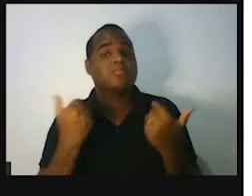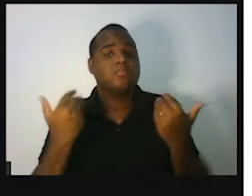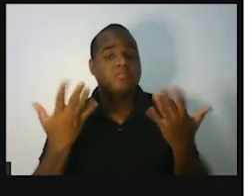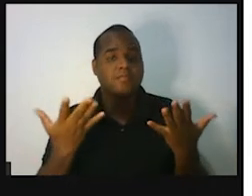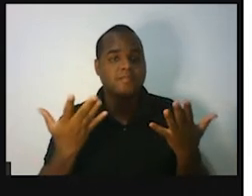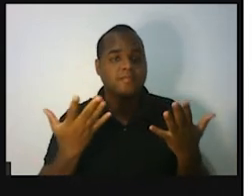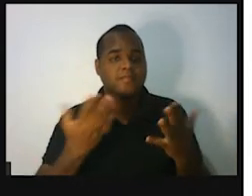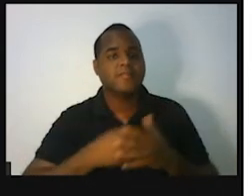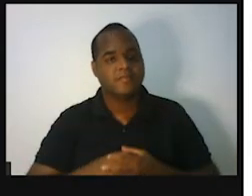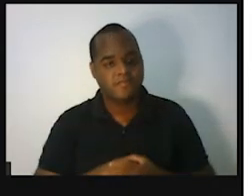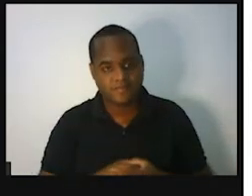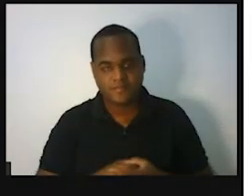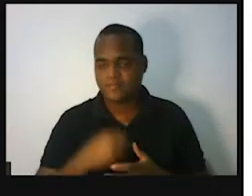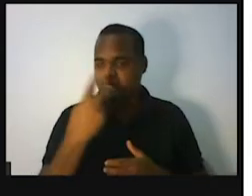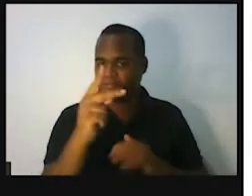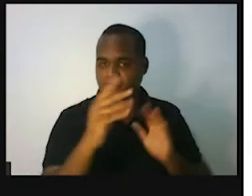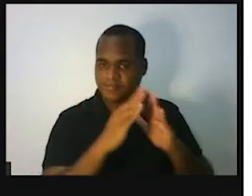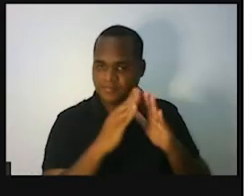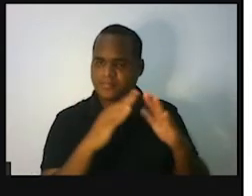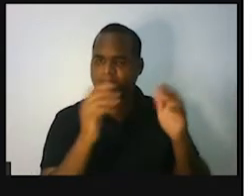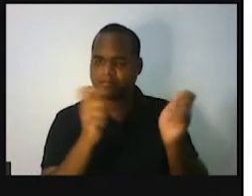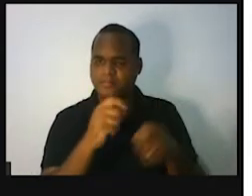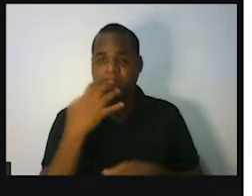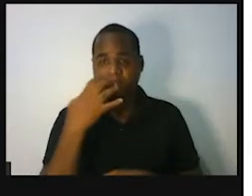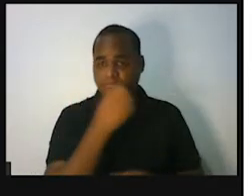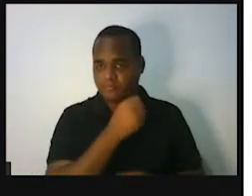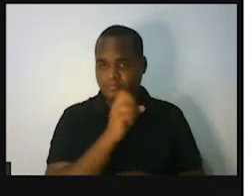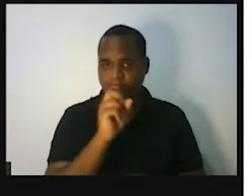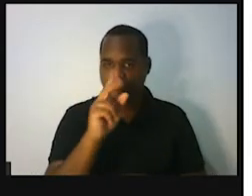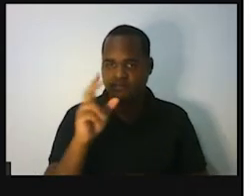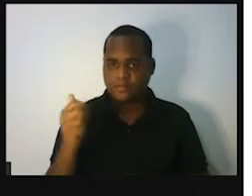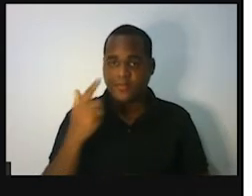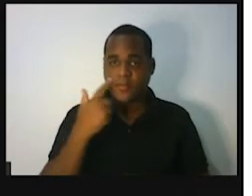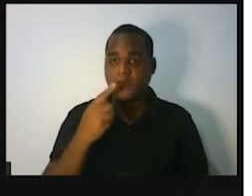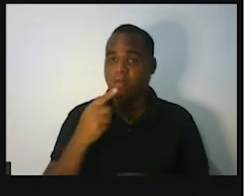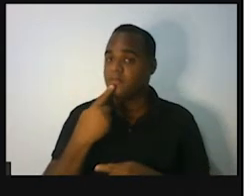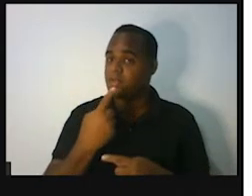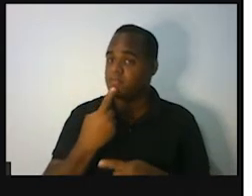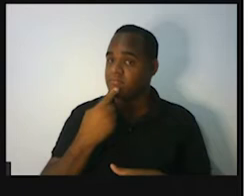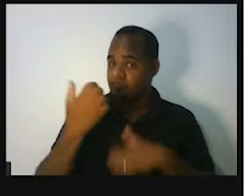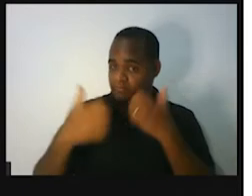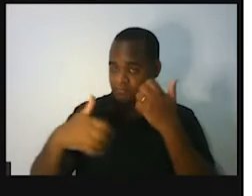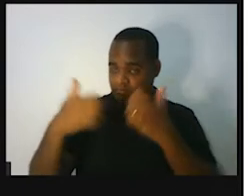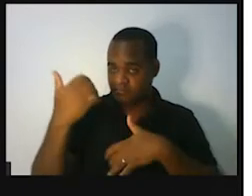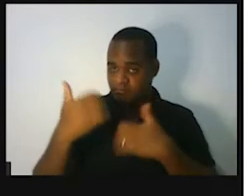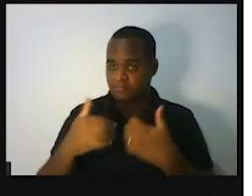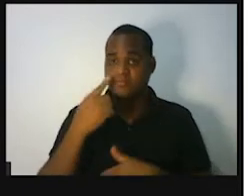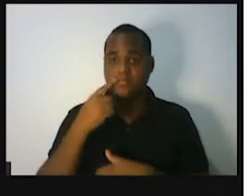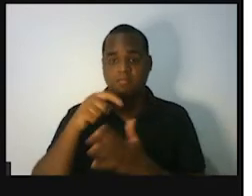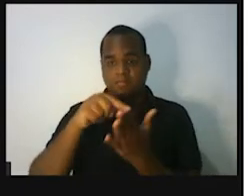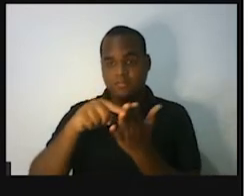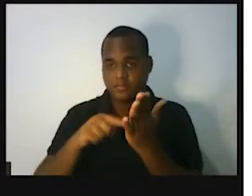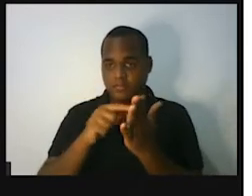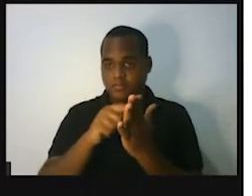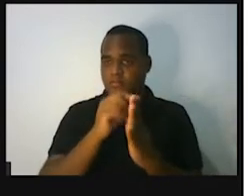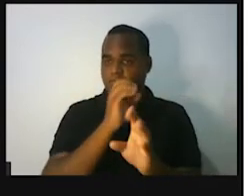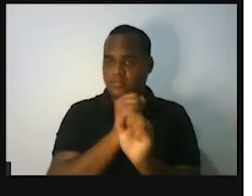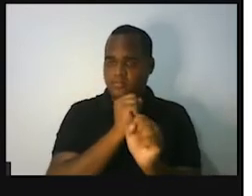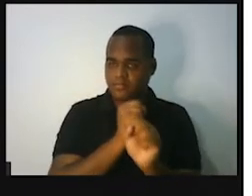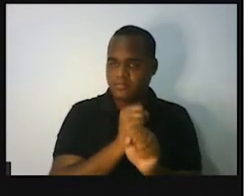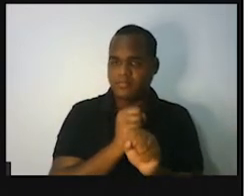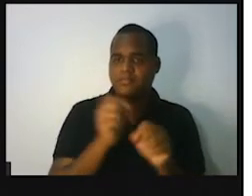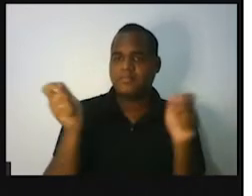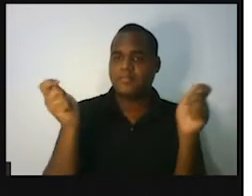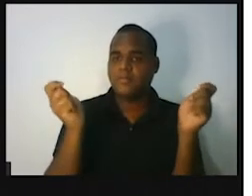Tá Faz isso aí, rapidinho, enquanto eu estou falando. Ó. Então, para calcular a nota média final,